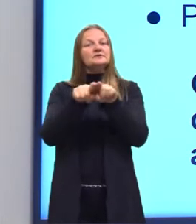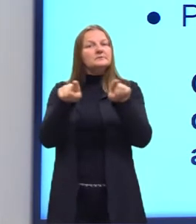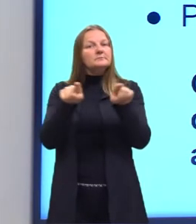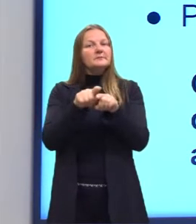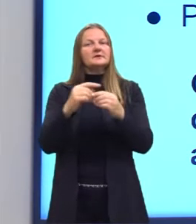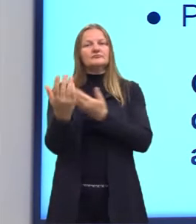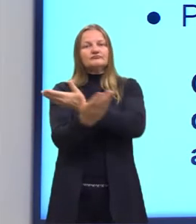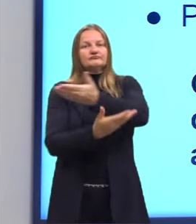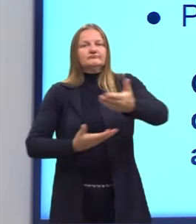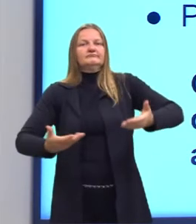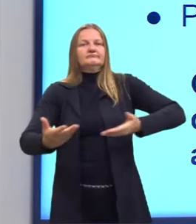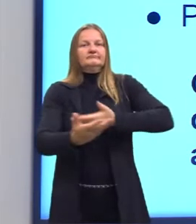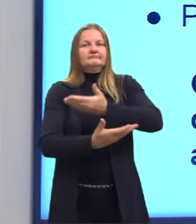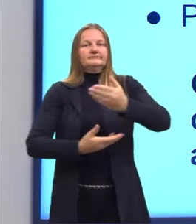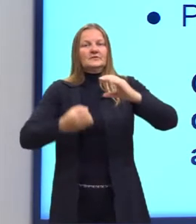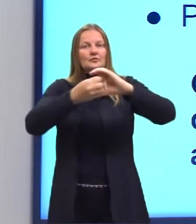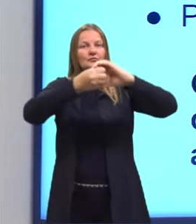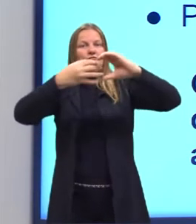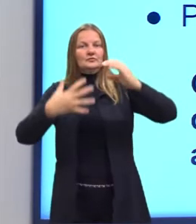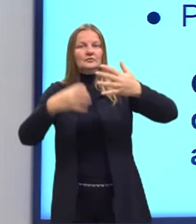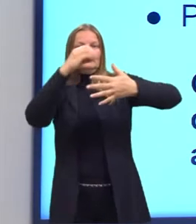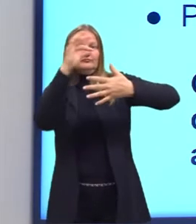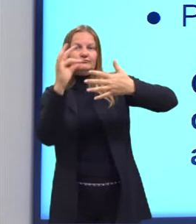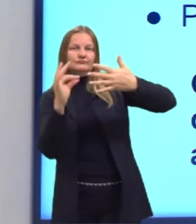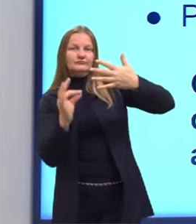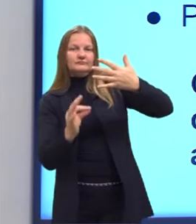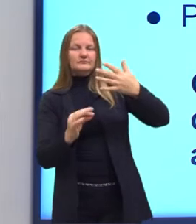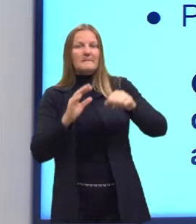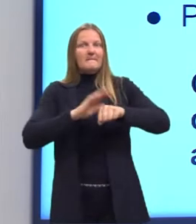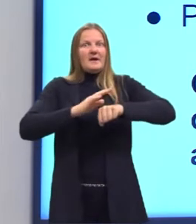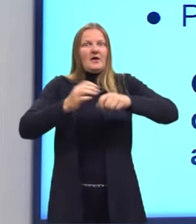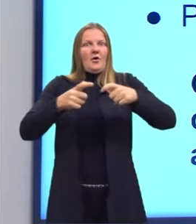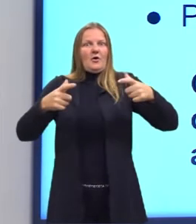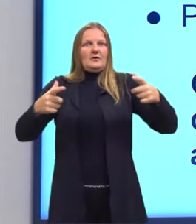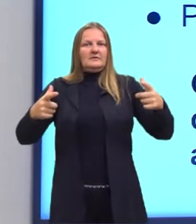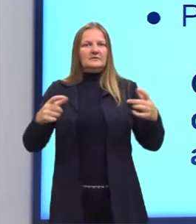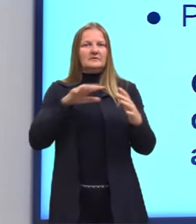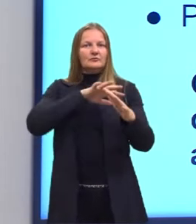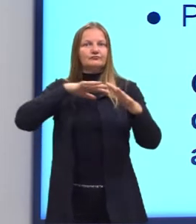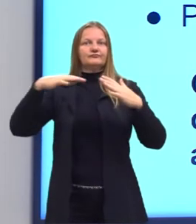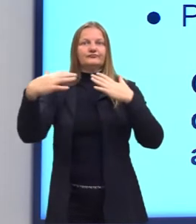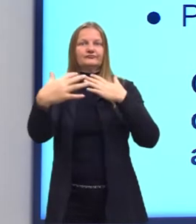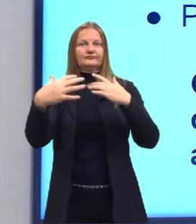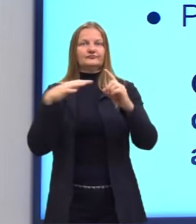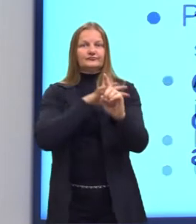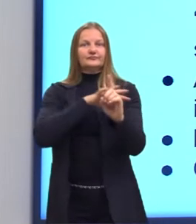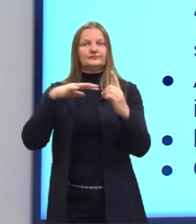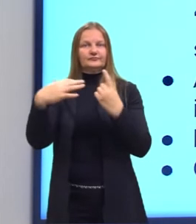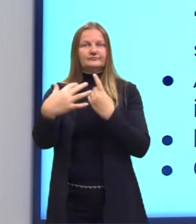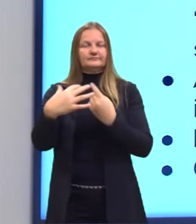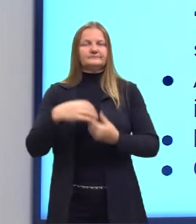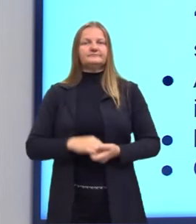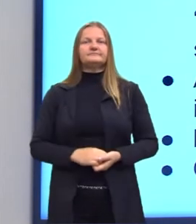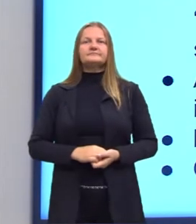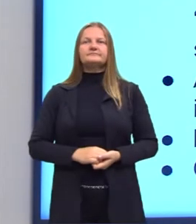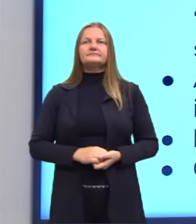Então, são mais elementos que são destacados dentro desse momento do naturalismo.